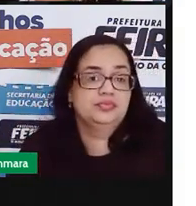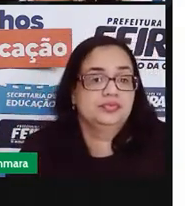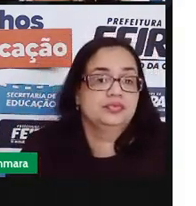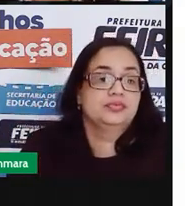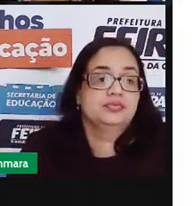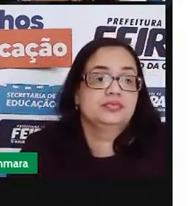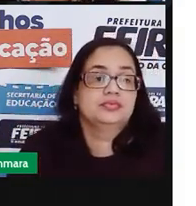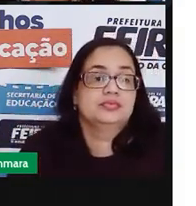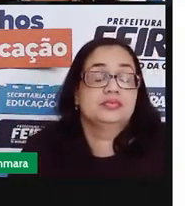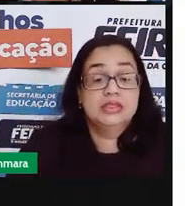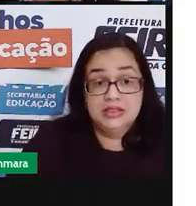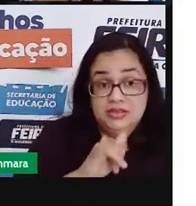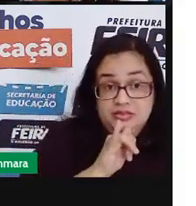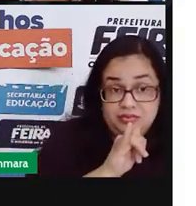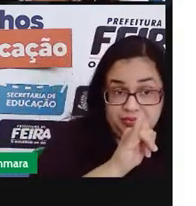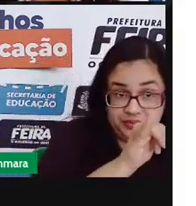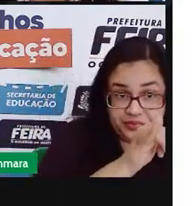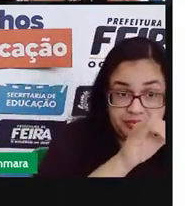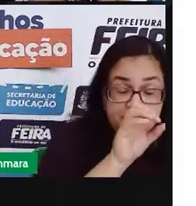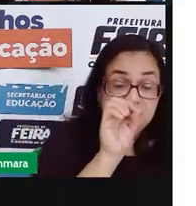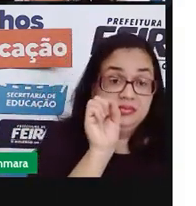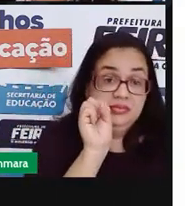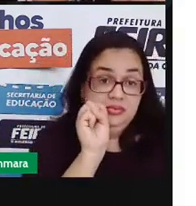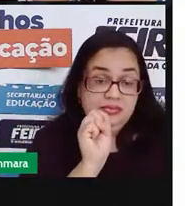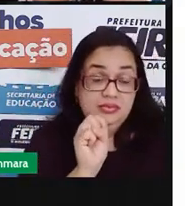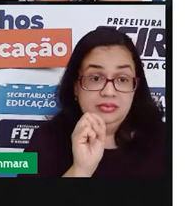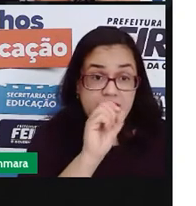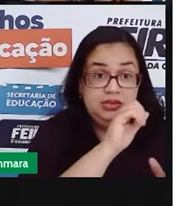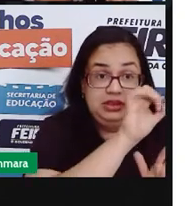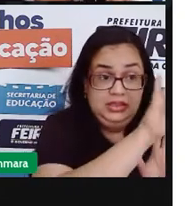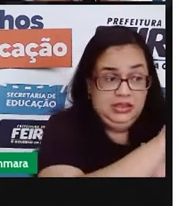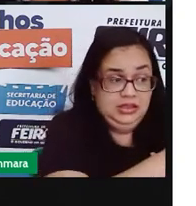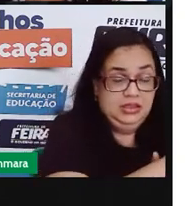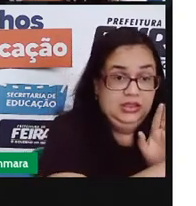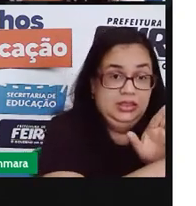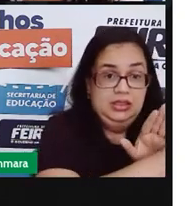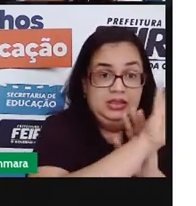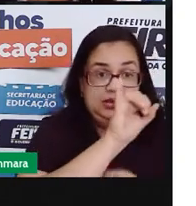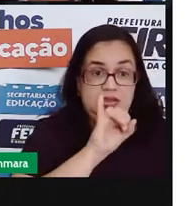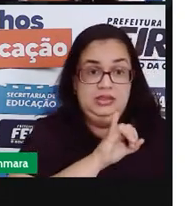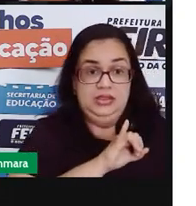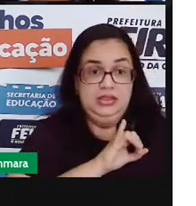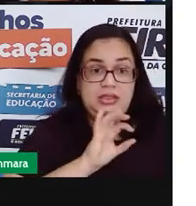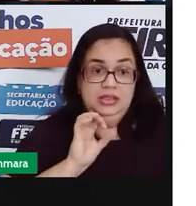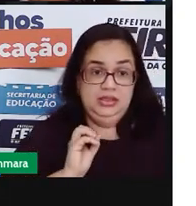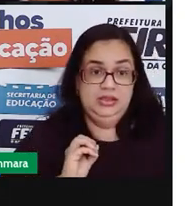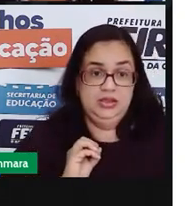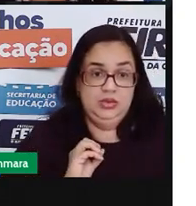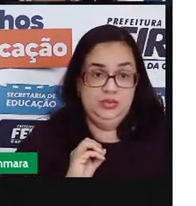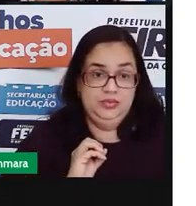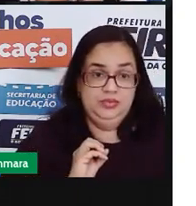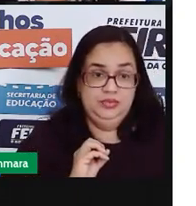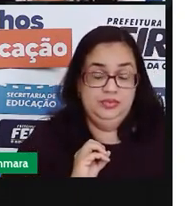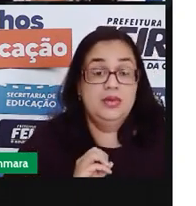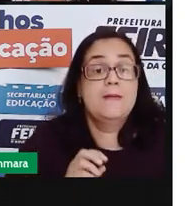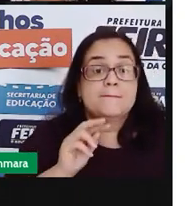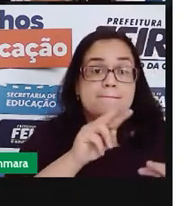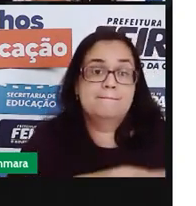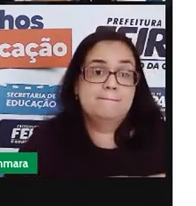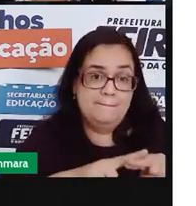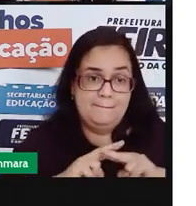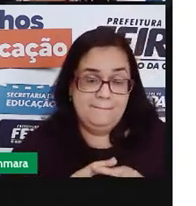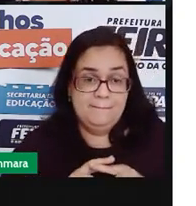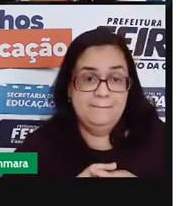Em aviso, o S está entre a letra I e a letra O. Por isso,